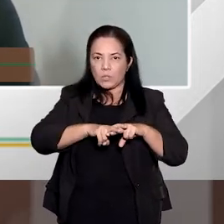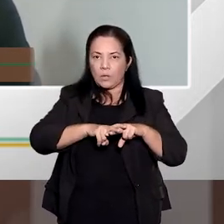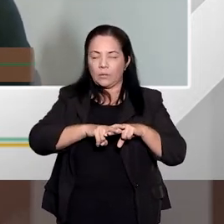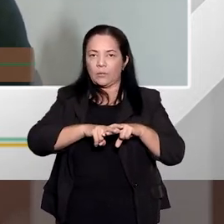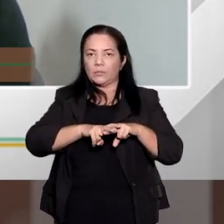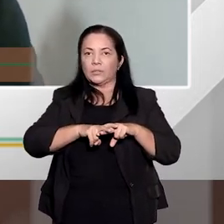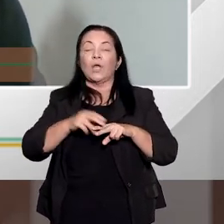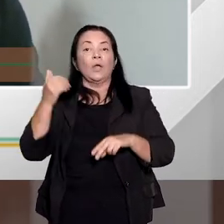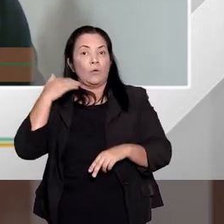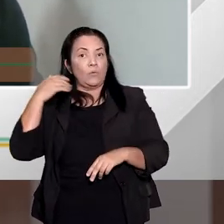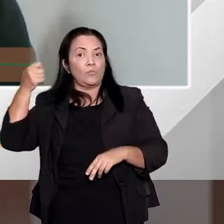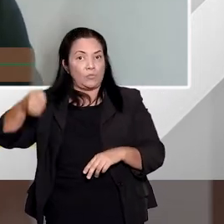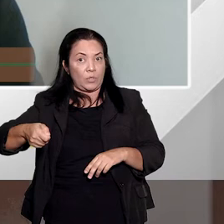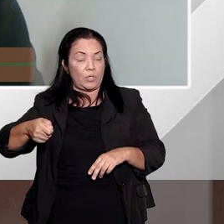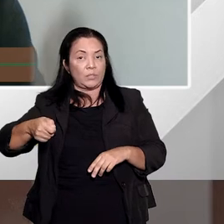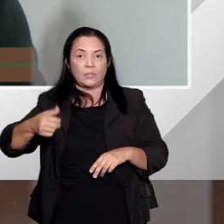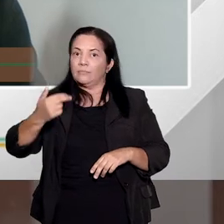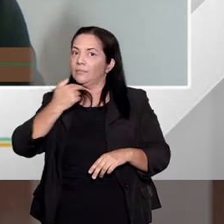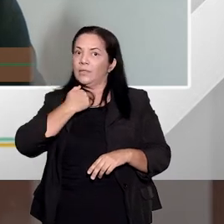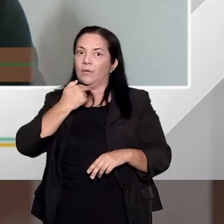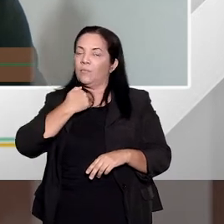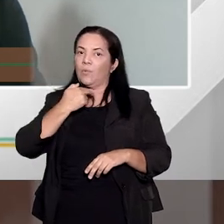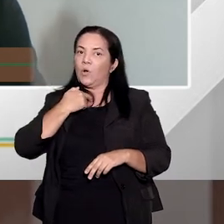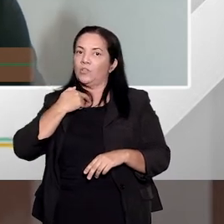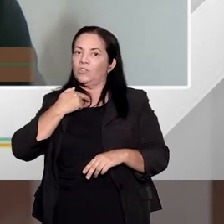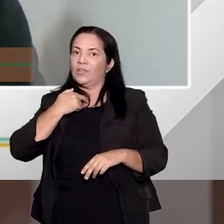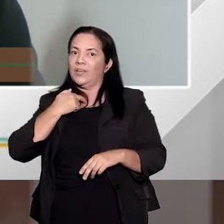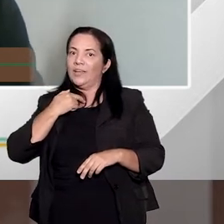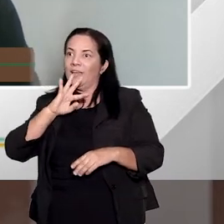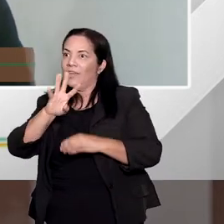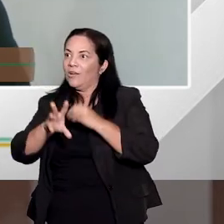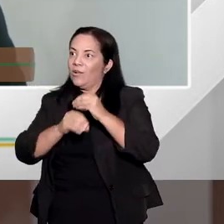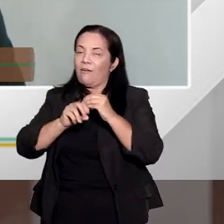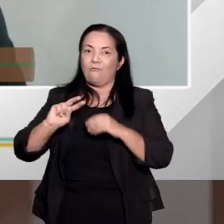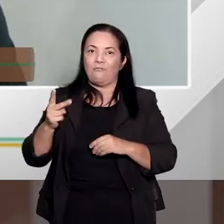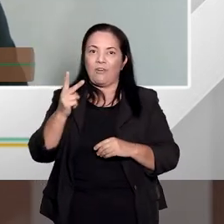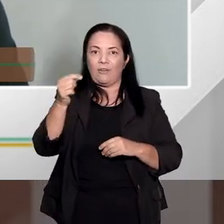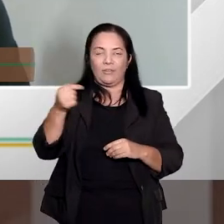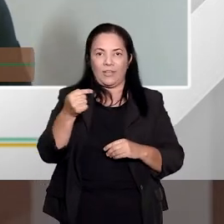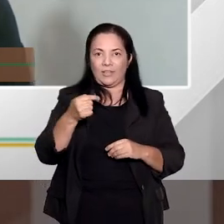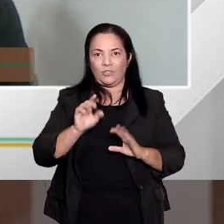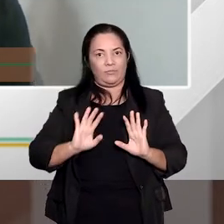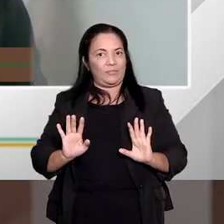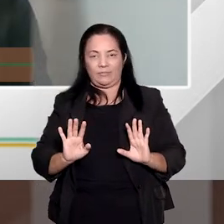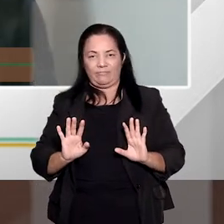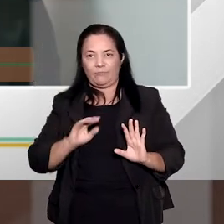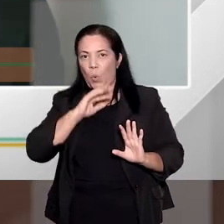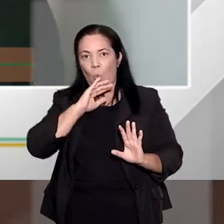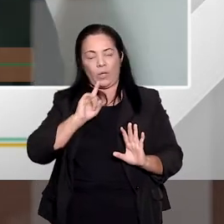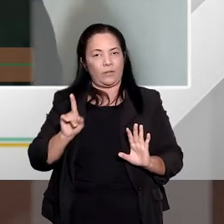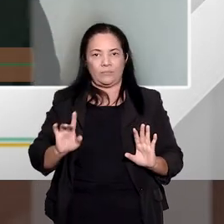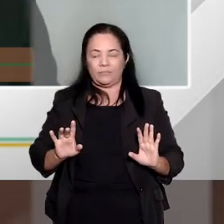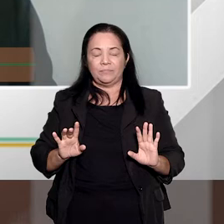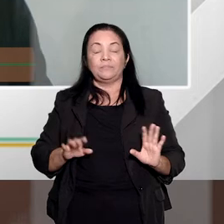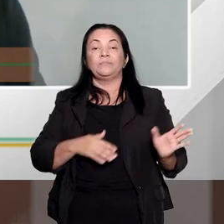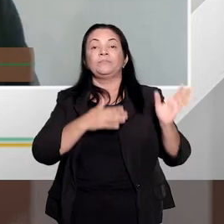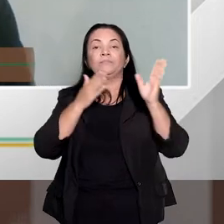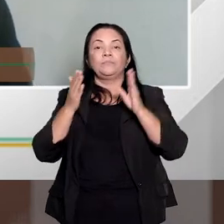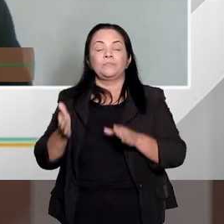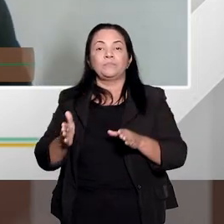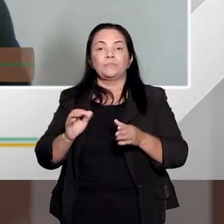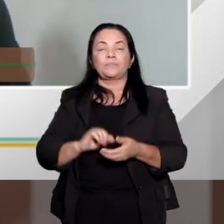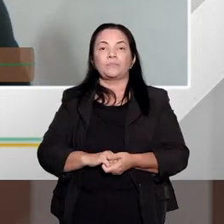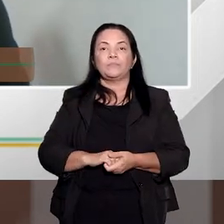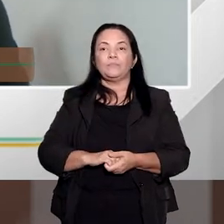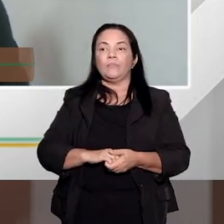daquele crime, o juiz não pode valorar negativamente sobre pena de incorrer em bisnilio. e a questão